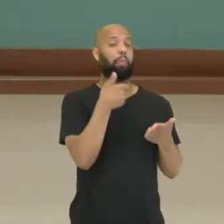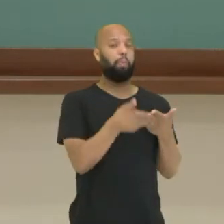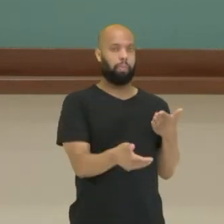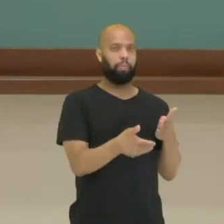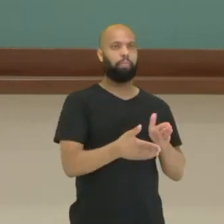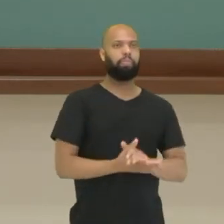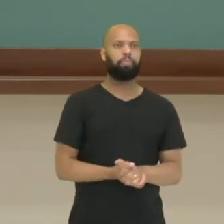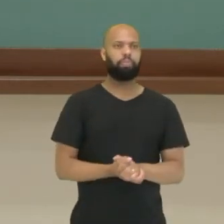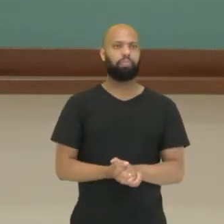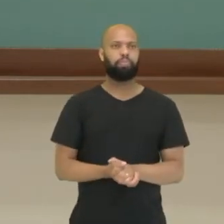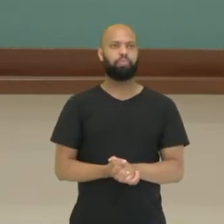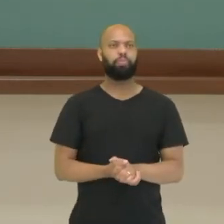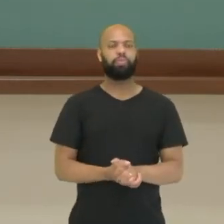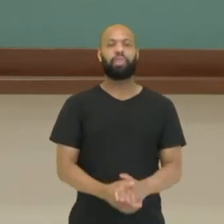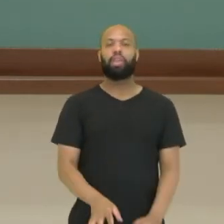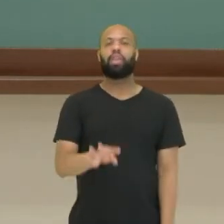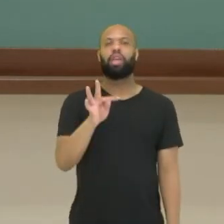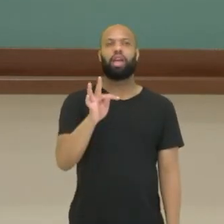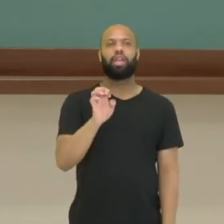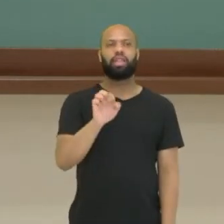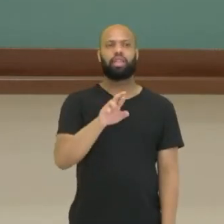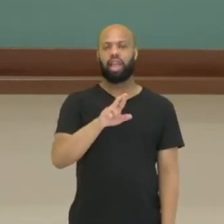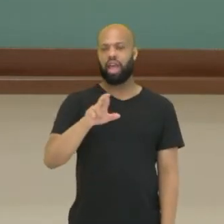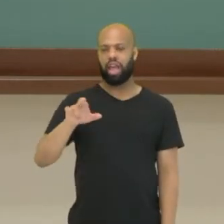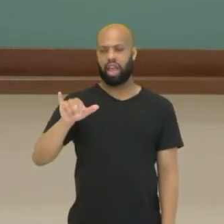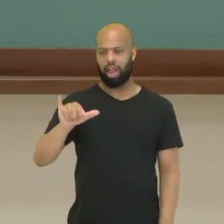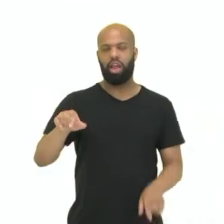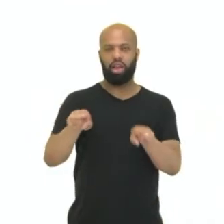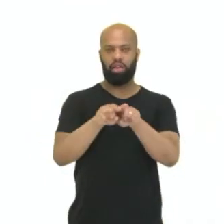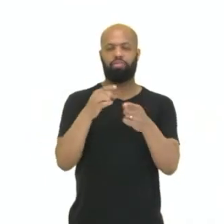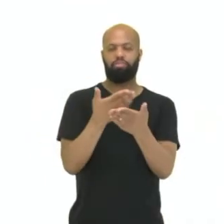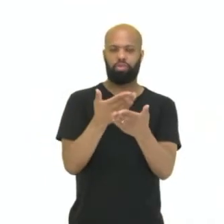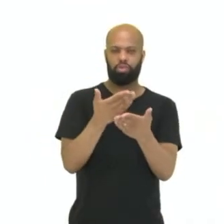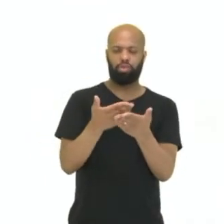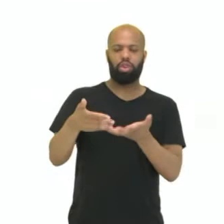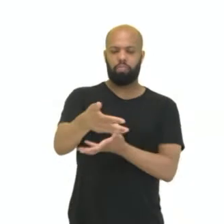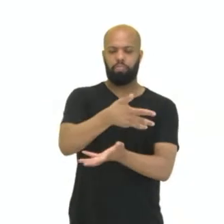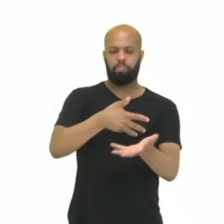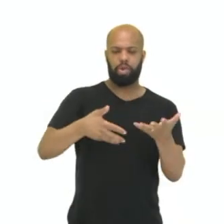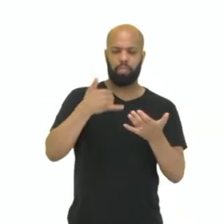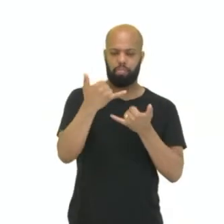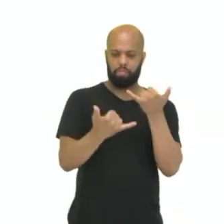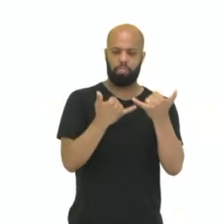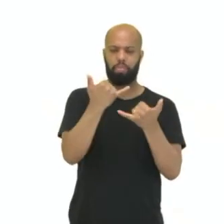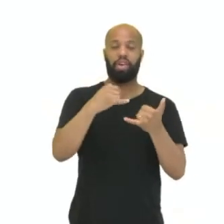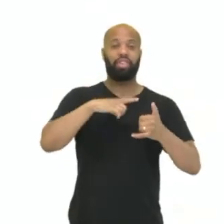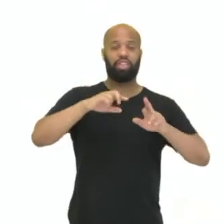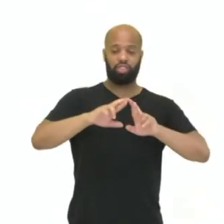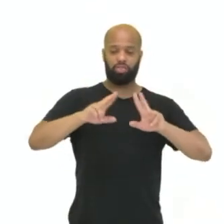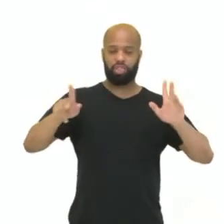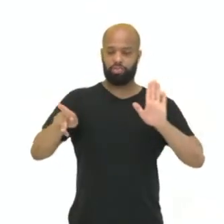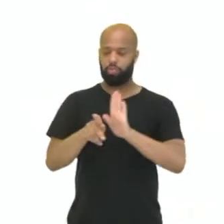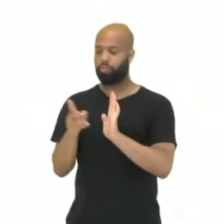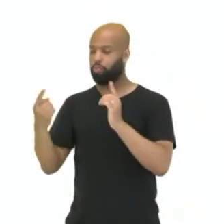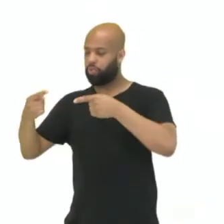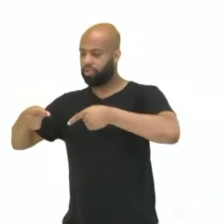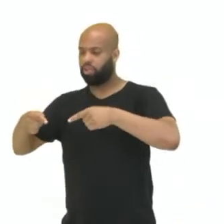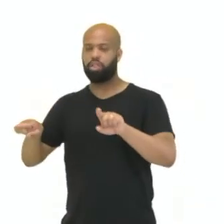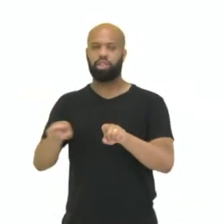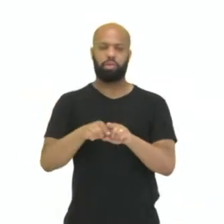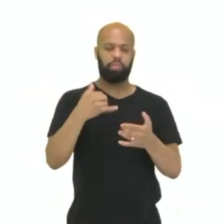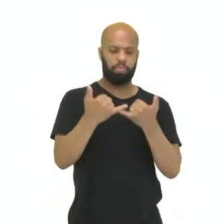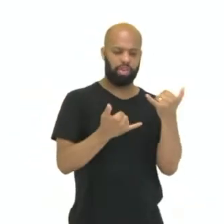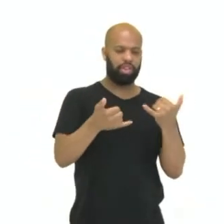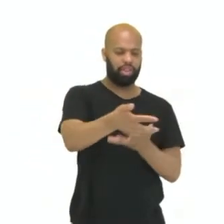Orlick, que é um outro estudante dos jogos cooperativos, ele coloca assim, que a diferença entre os jogos cooperativos e os jogos competitivos é que nos